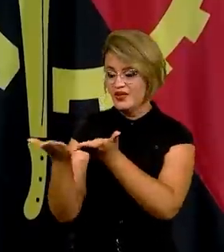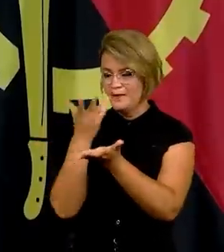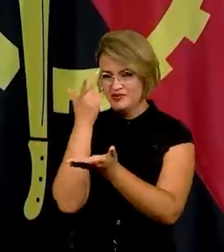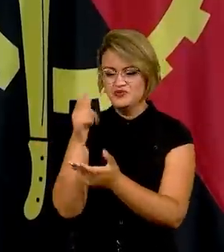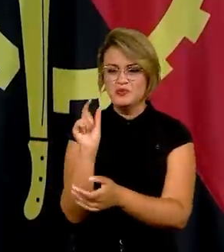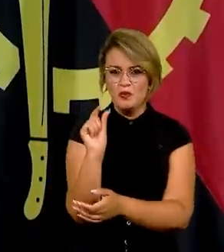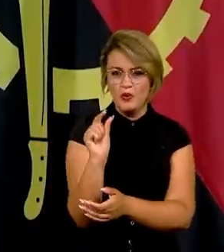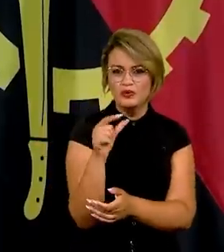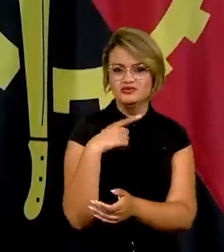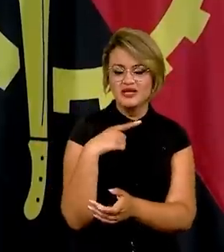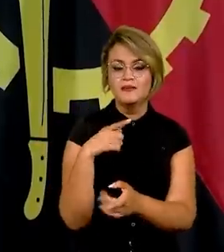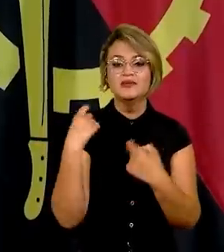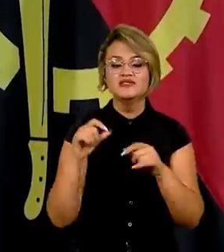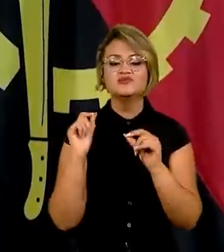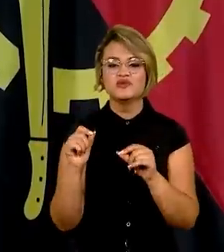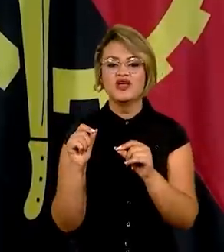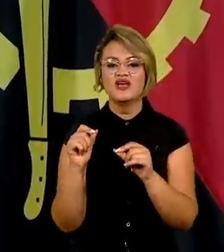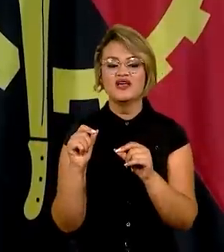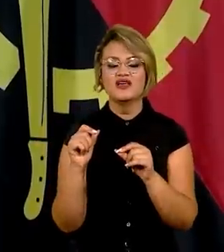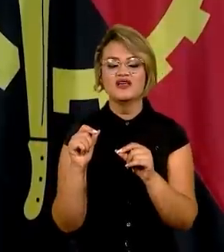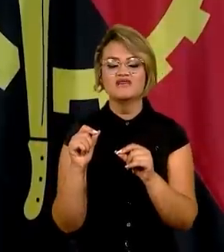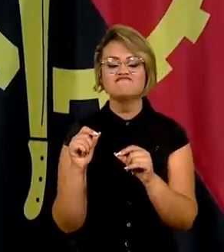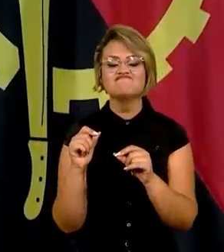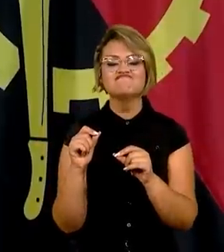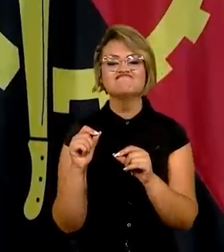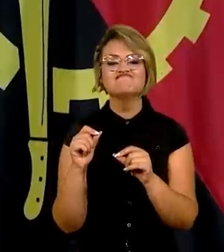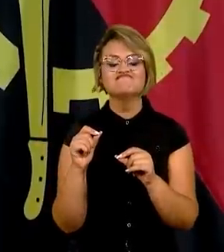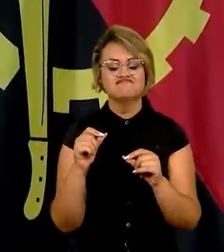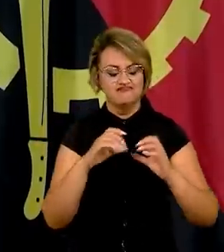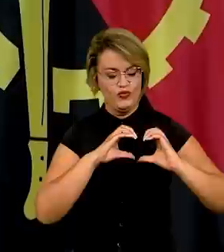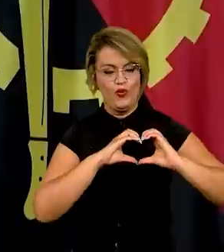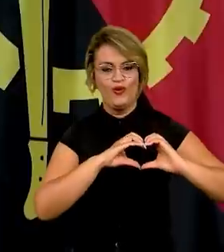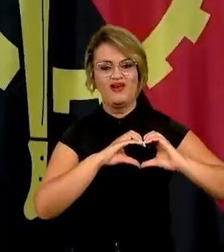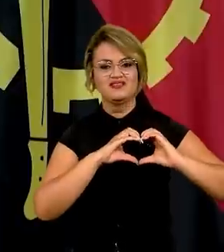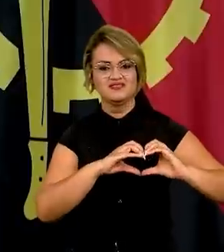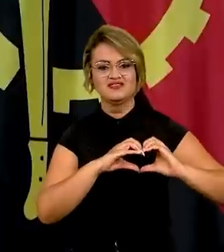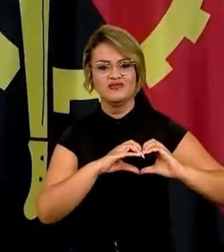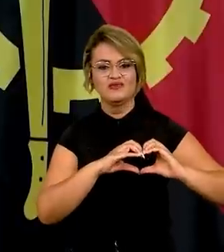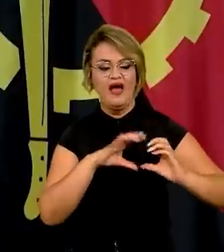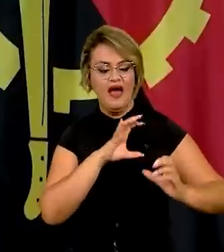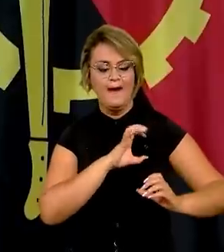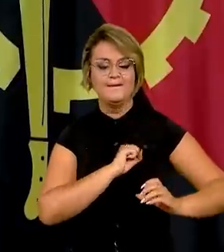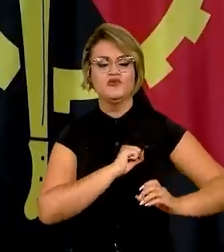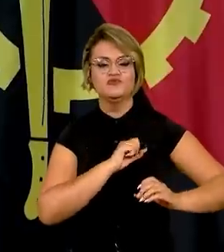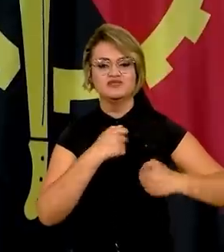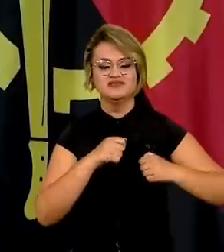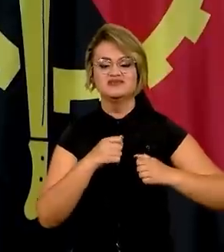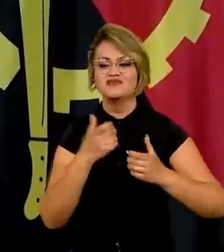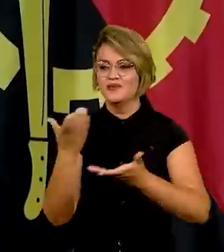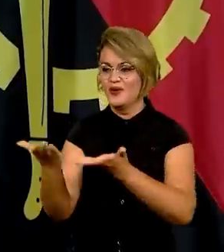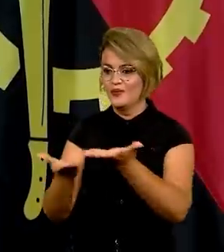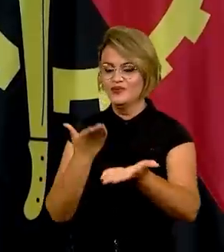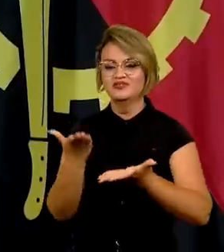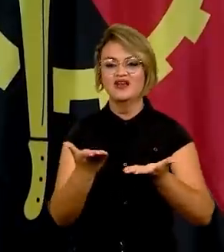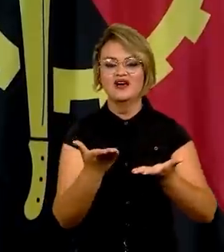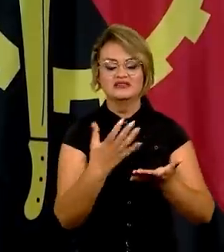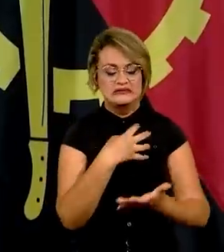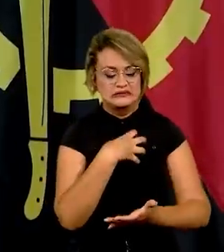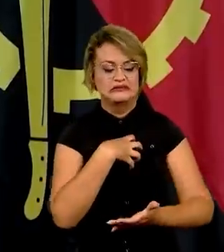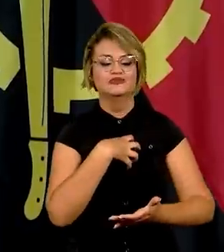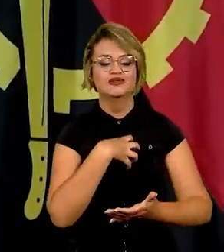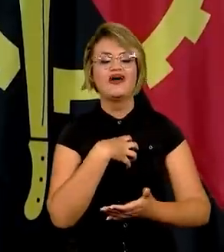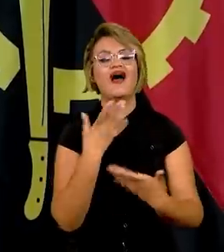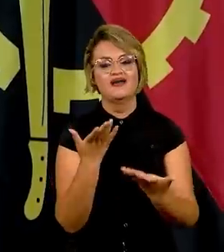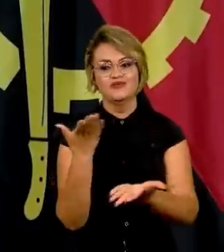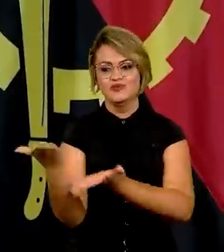menos, precisa ter muito, muito, muito coração. Não é só cabeça. cabeça. Você tem que ter sentimento.